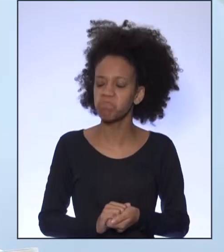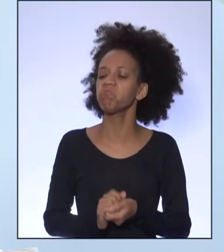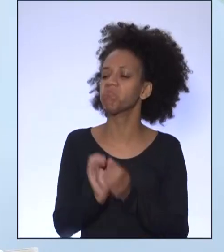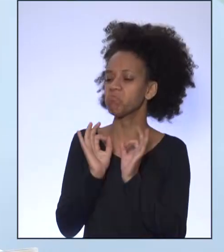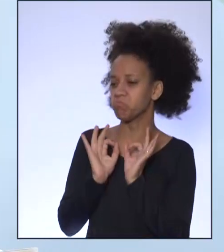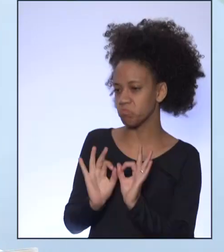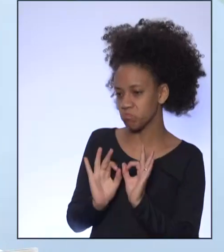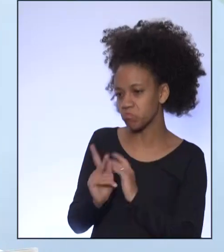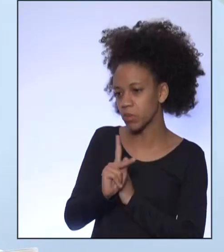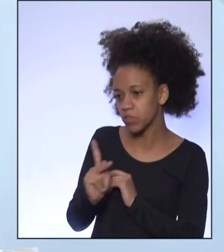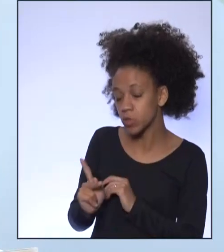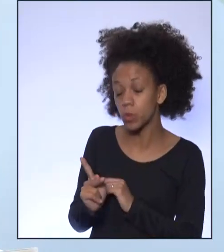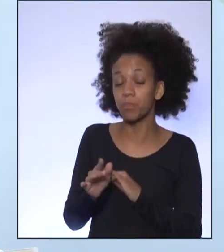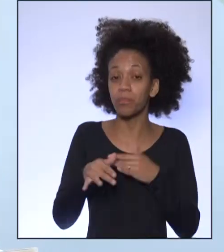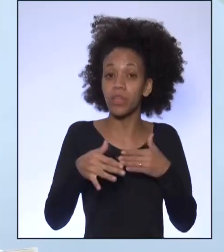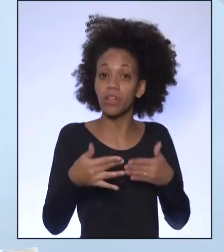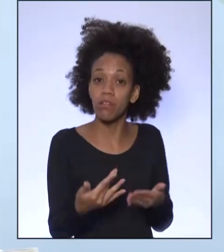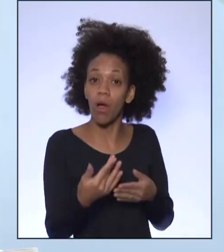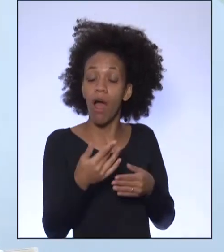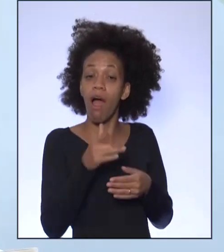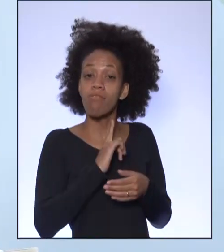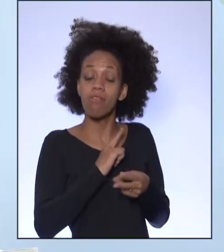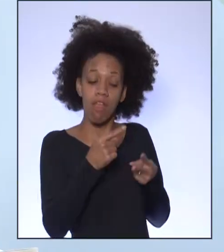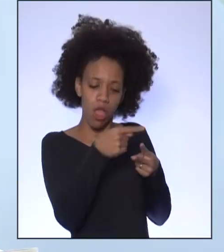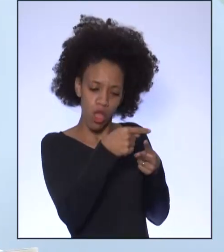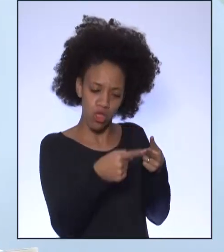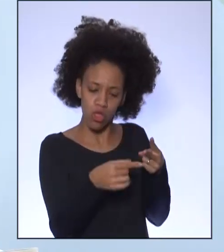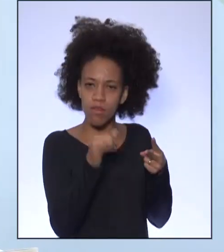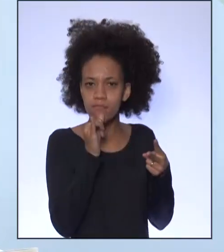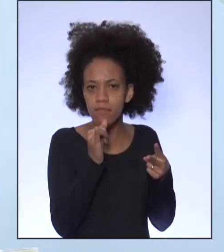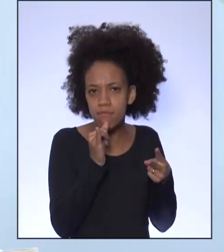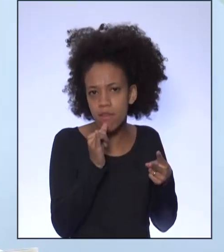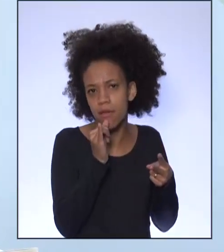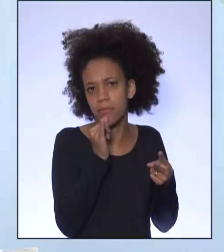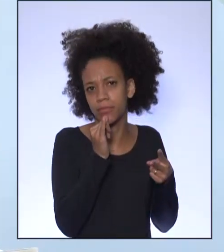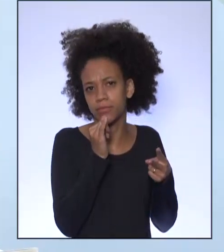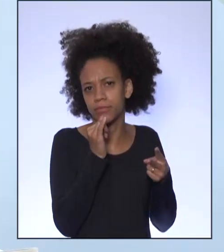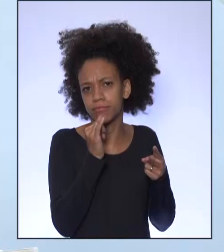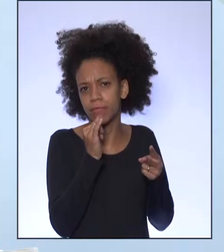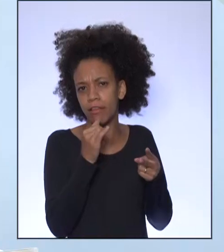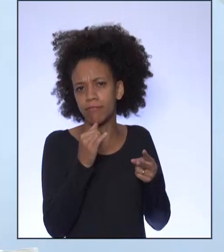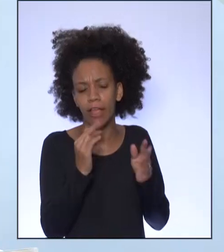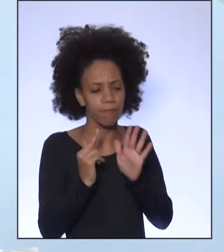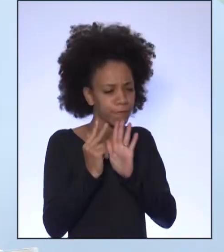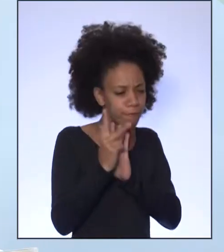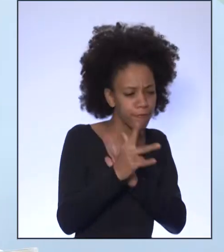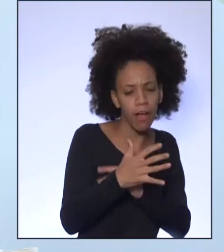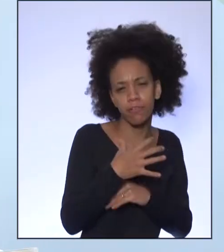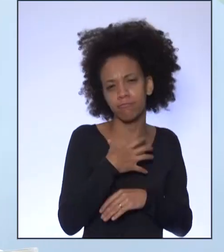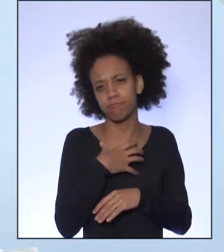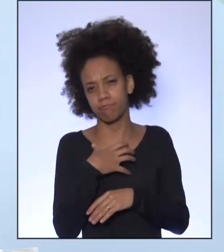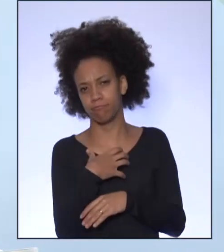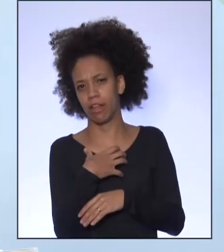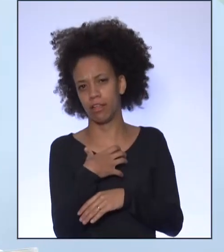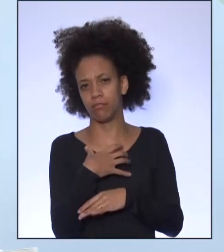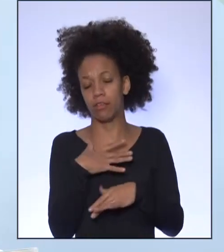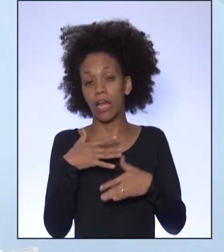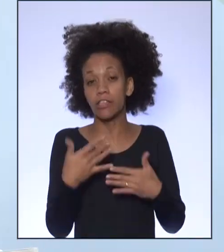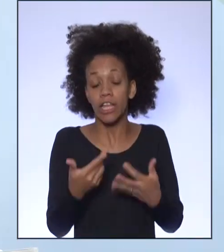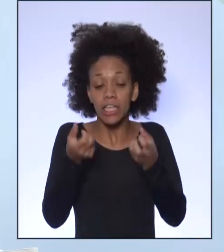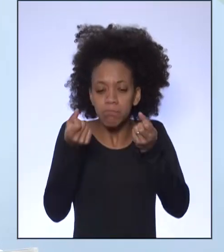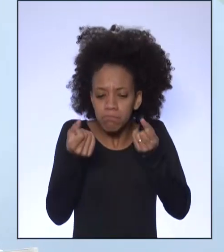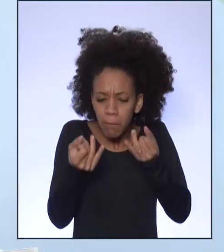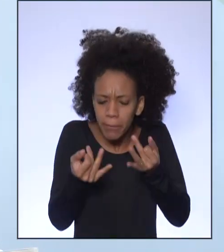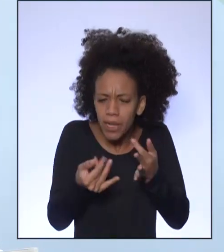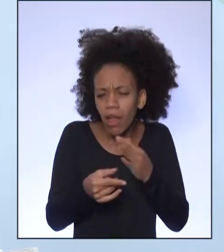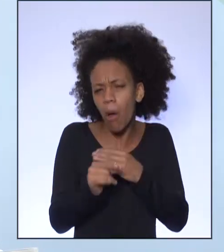exemplos. Poderíamos trazer tantos outros em diferentes contextos para a gente contar um